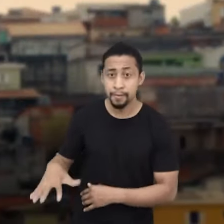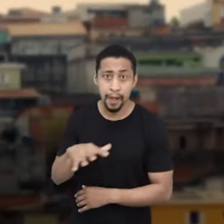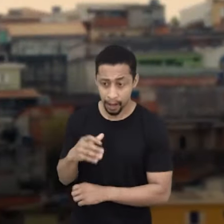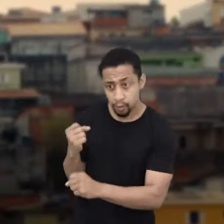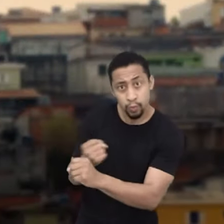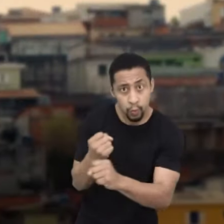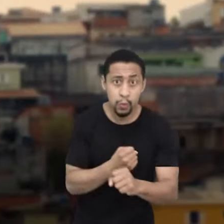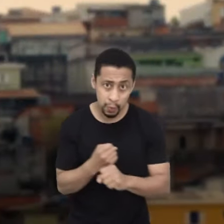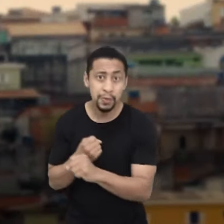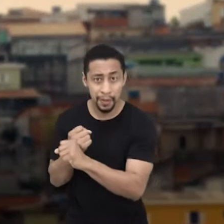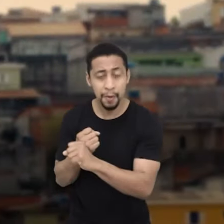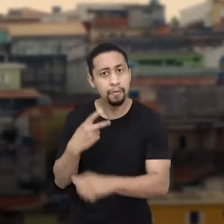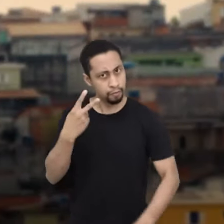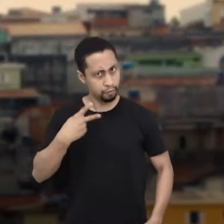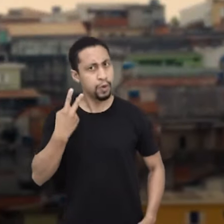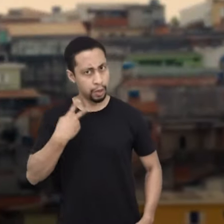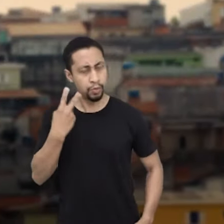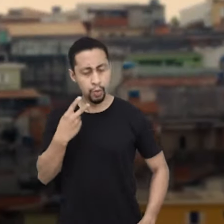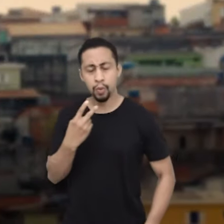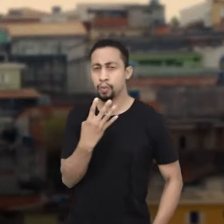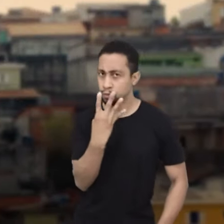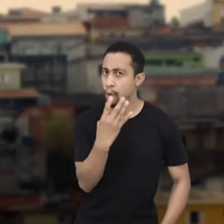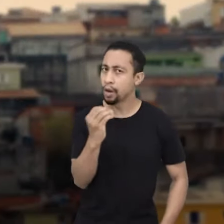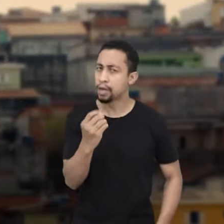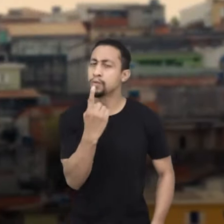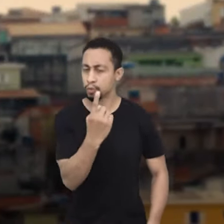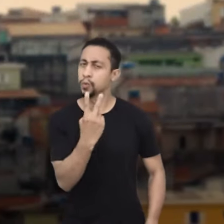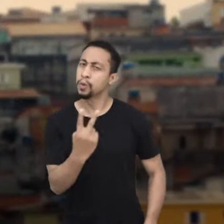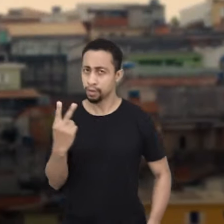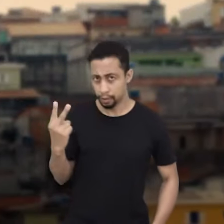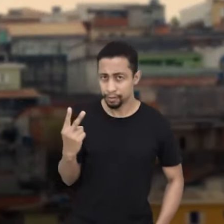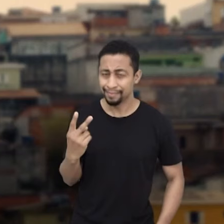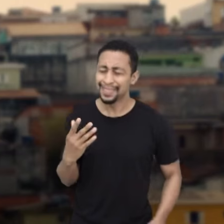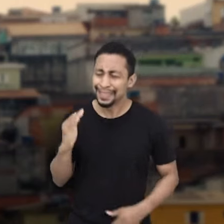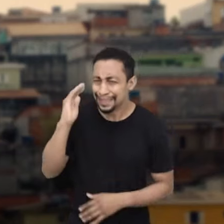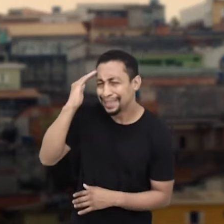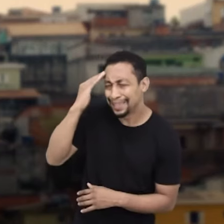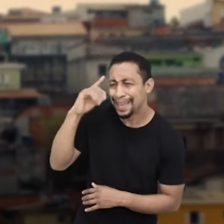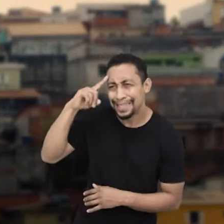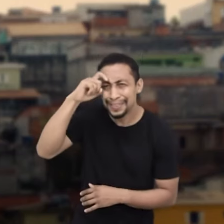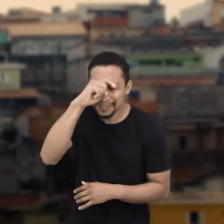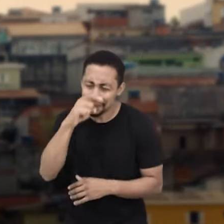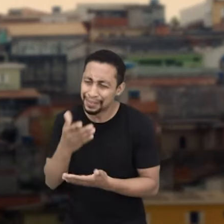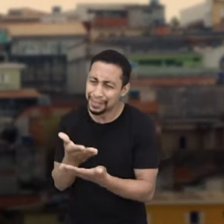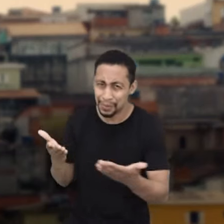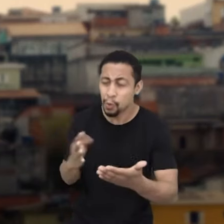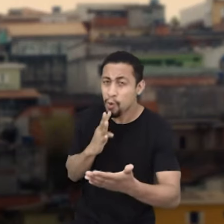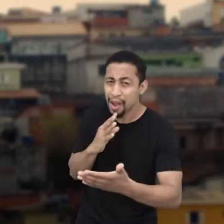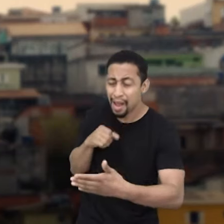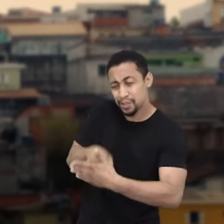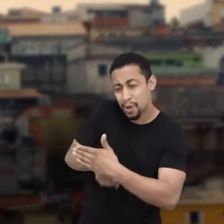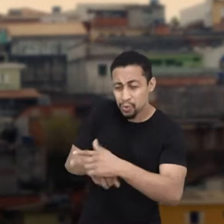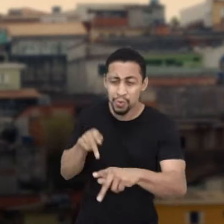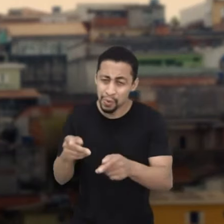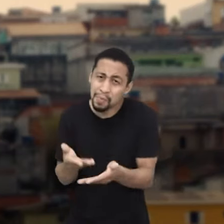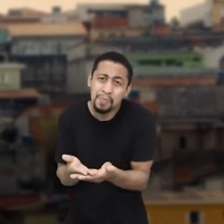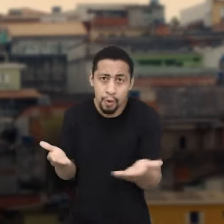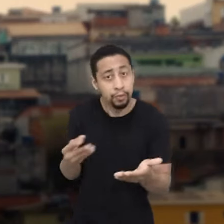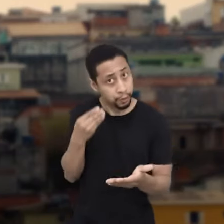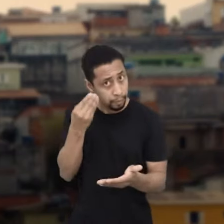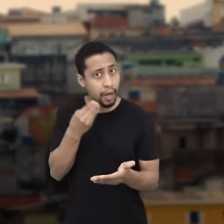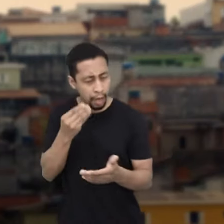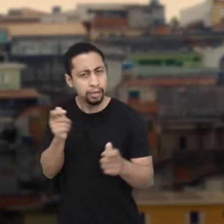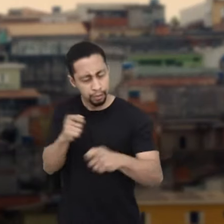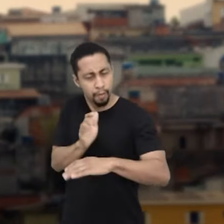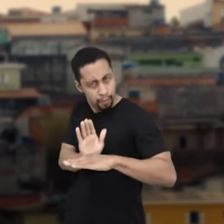Ramalho da Construção. Vereador, 40, 1, 2, 2. Entenda as dificuldades e conheço a luta do povo. Tenho